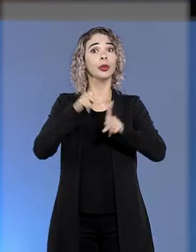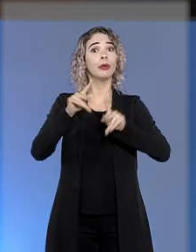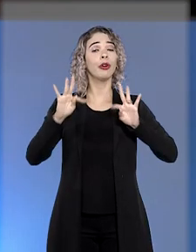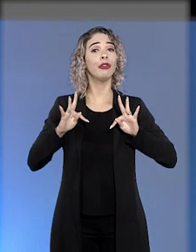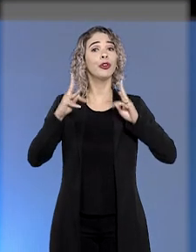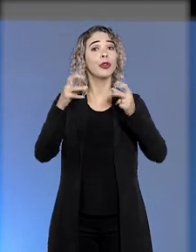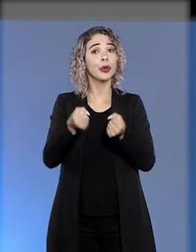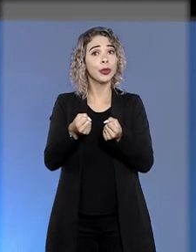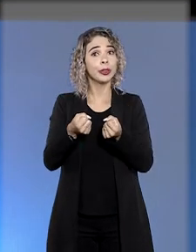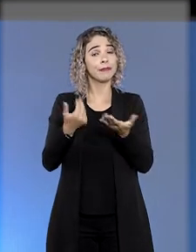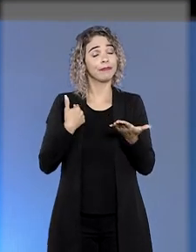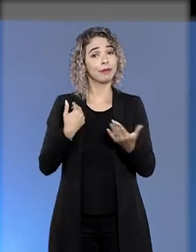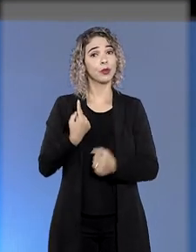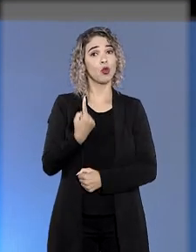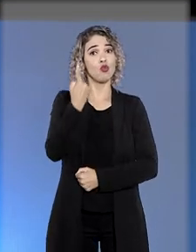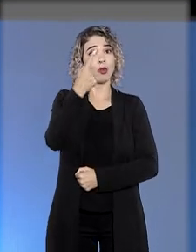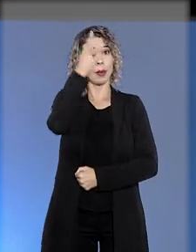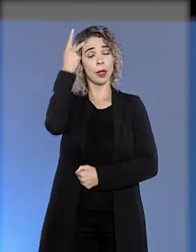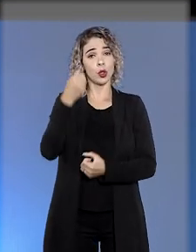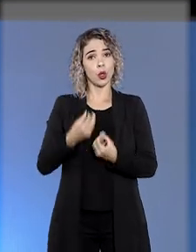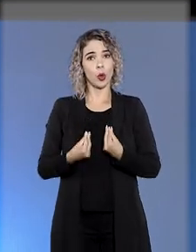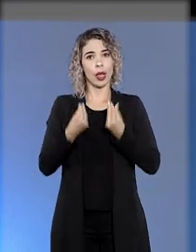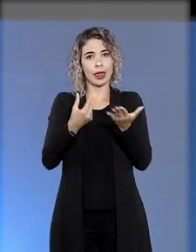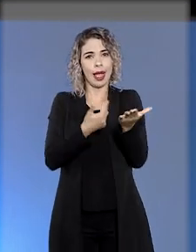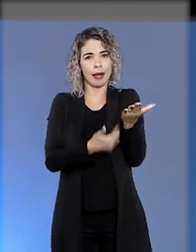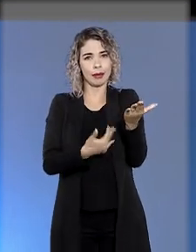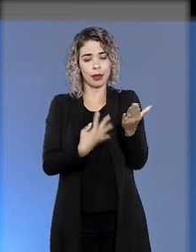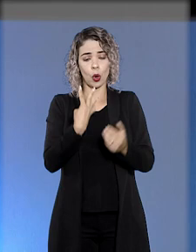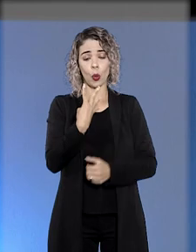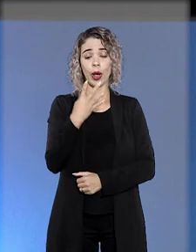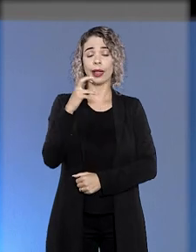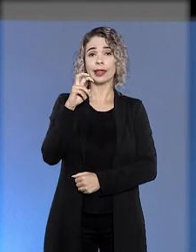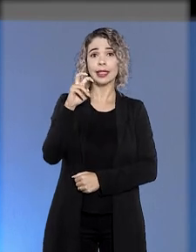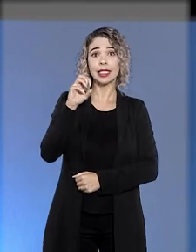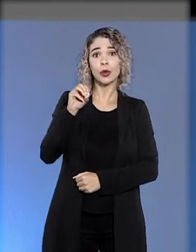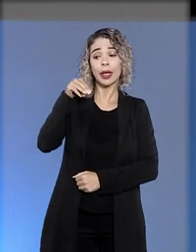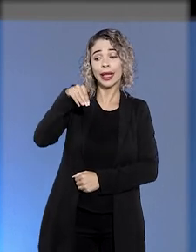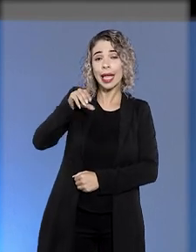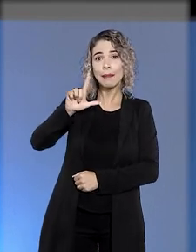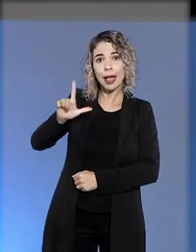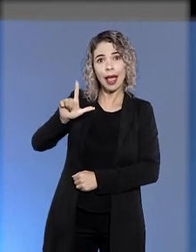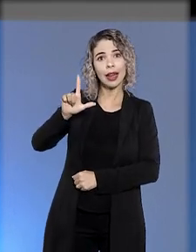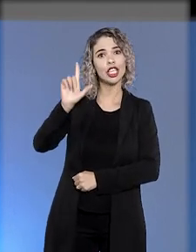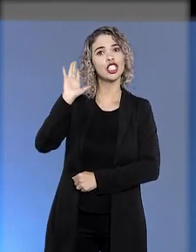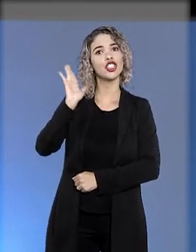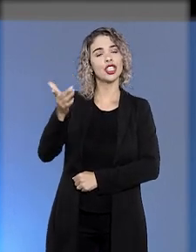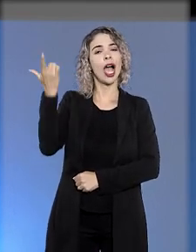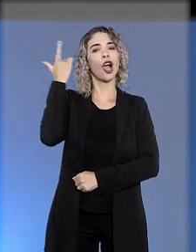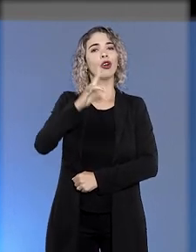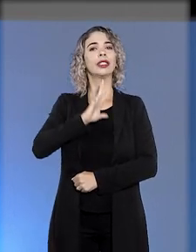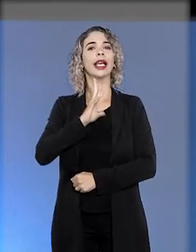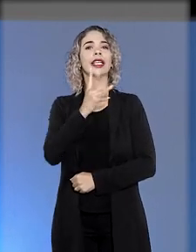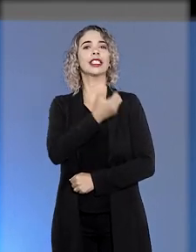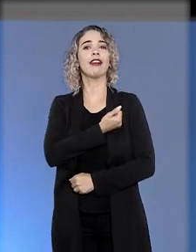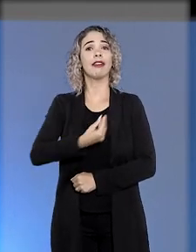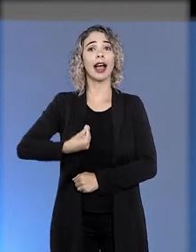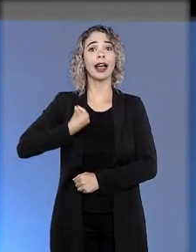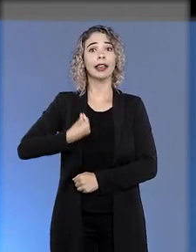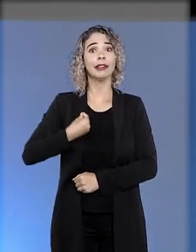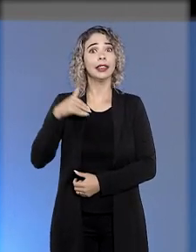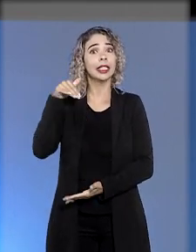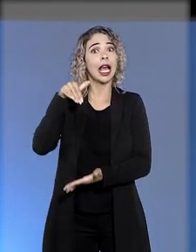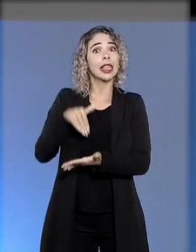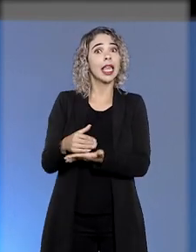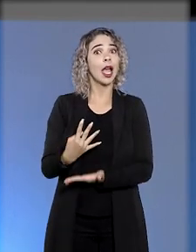nossa população. Uma única doação de sangue de 450 ml é suficiente para salvar